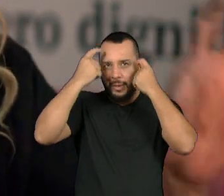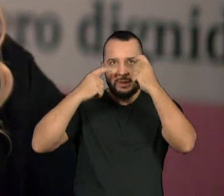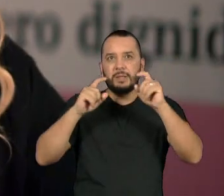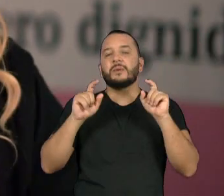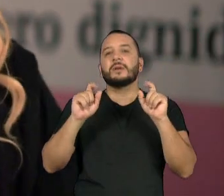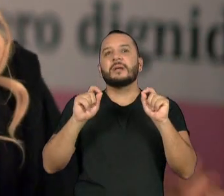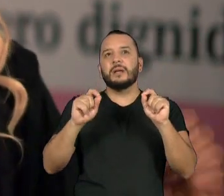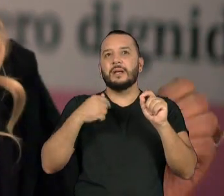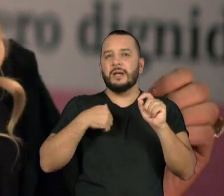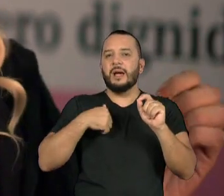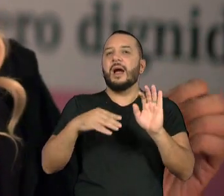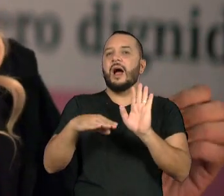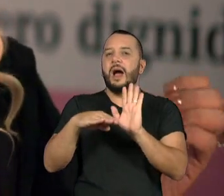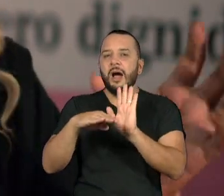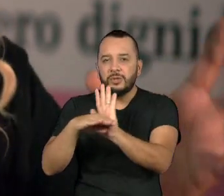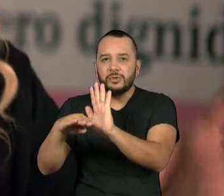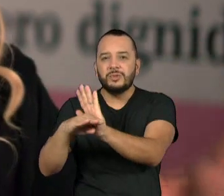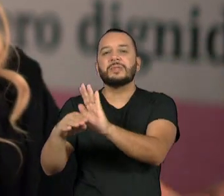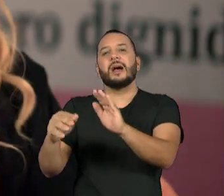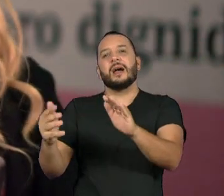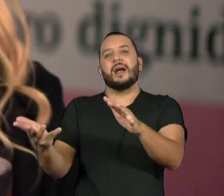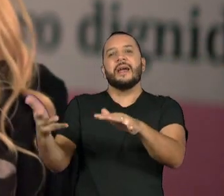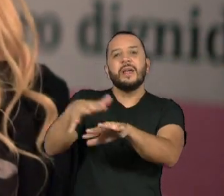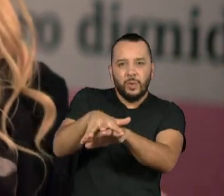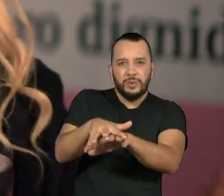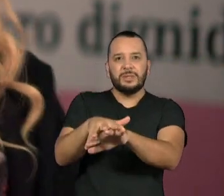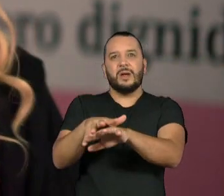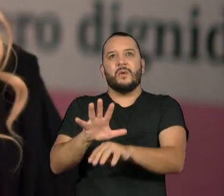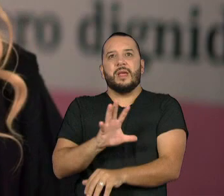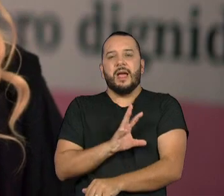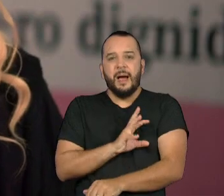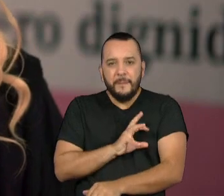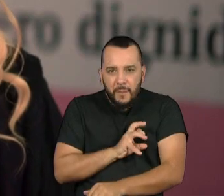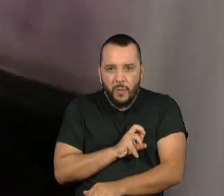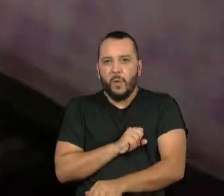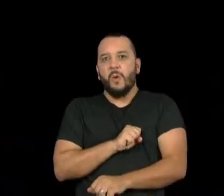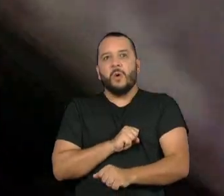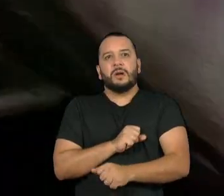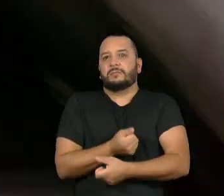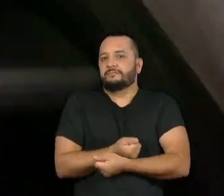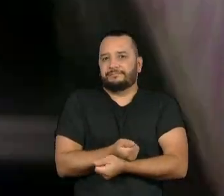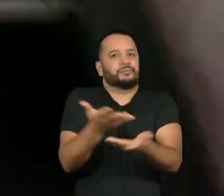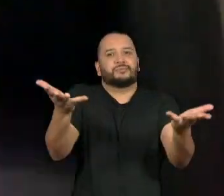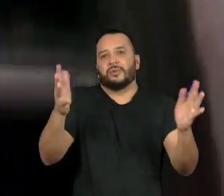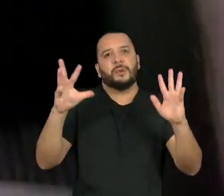é incluir e é distribuir esse amor de Deus para todas as pessoas.